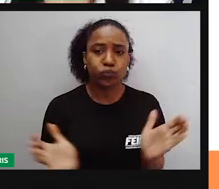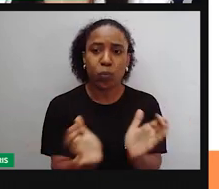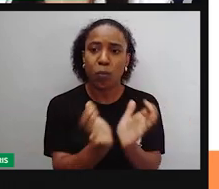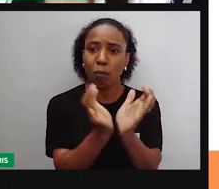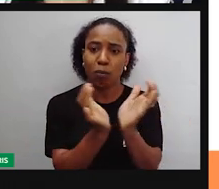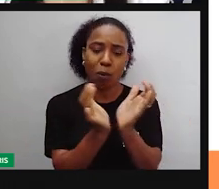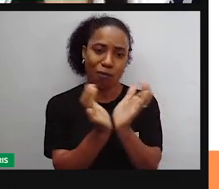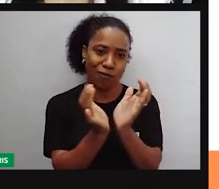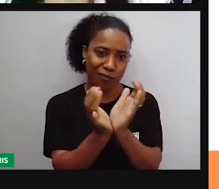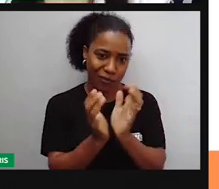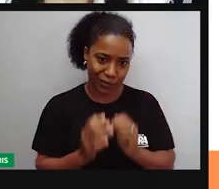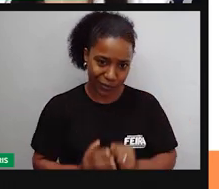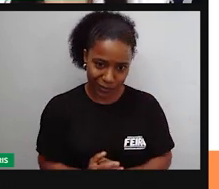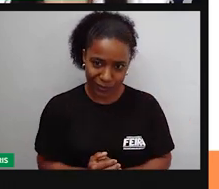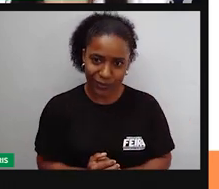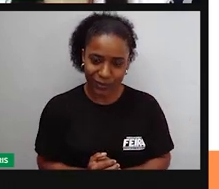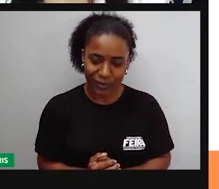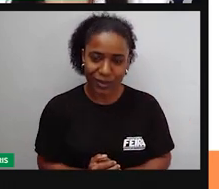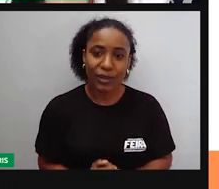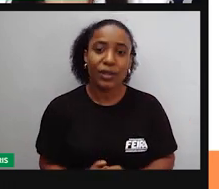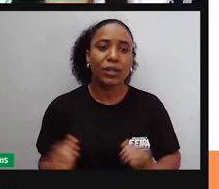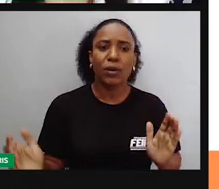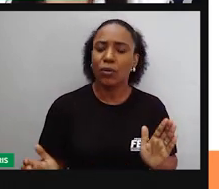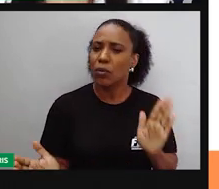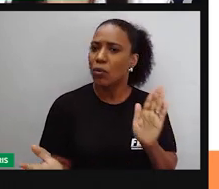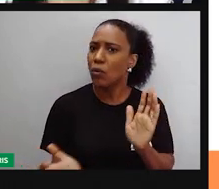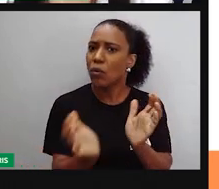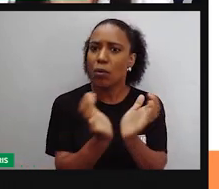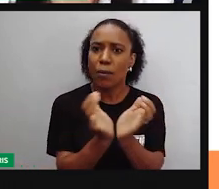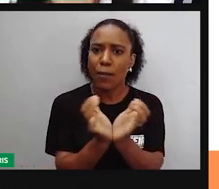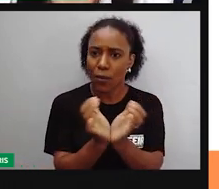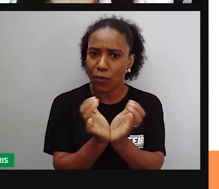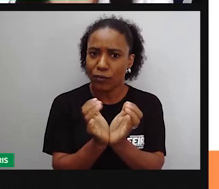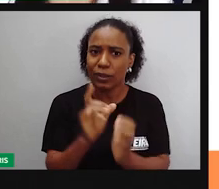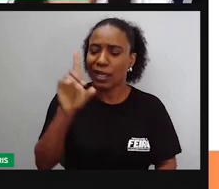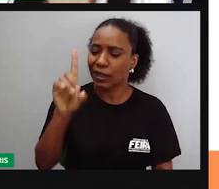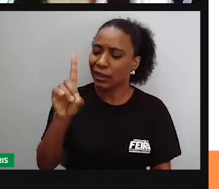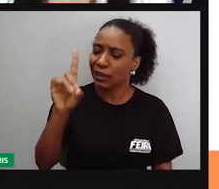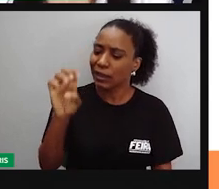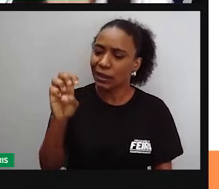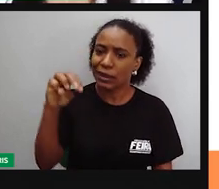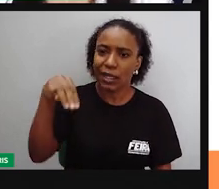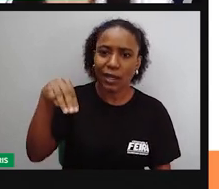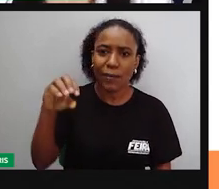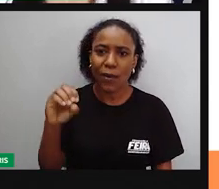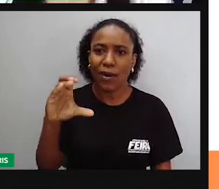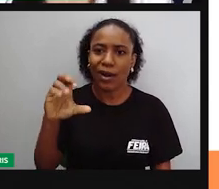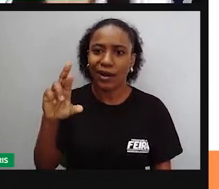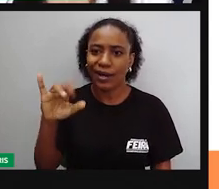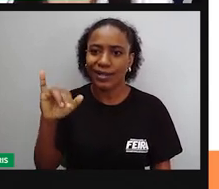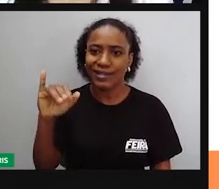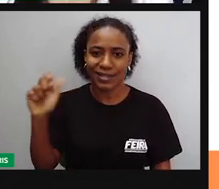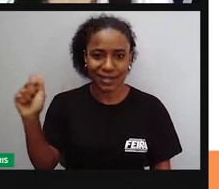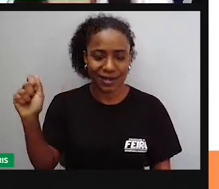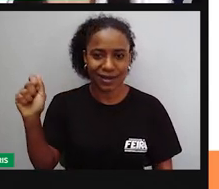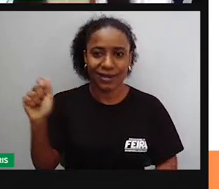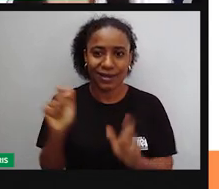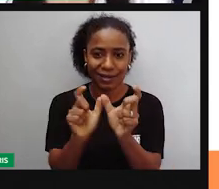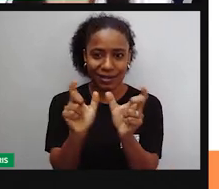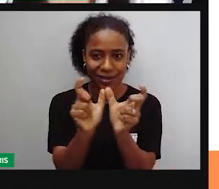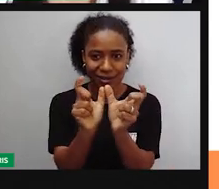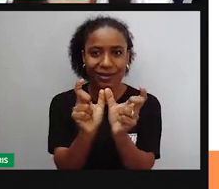povo. A gente viu aí que democracia parte de duas palavras, né? De origem grega,